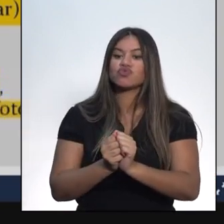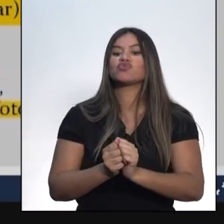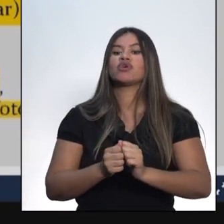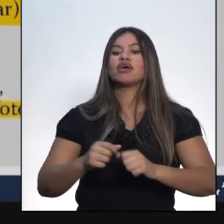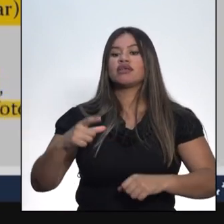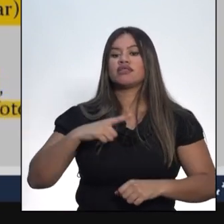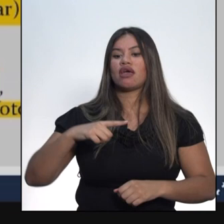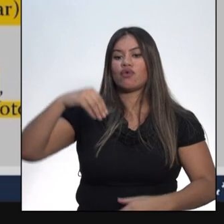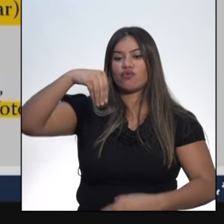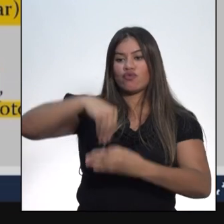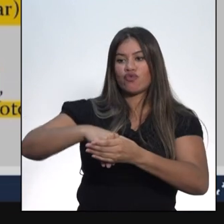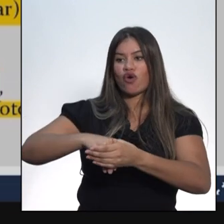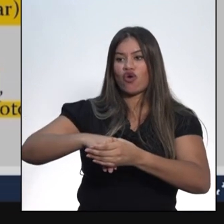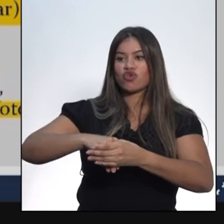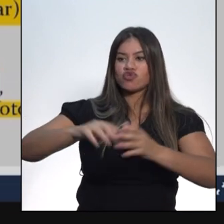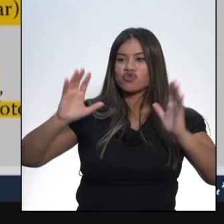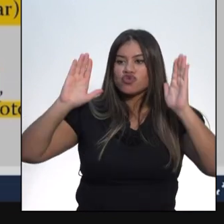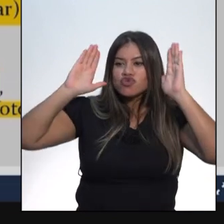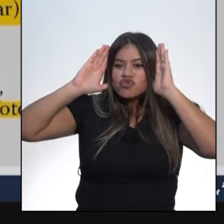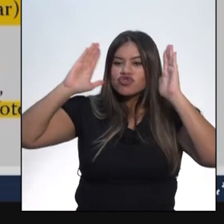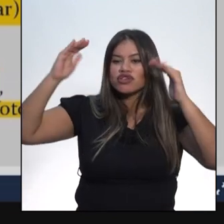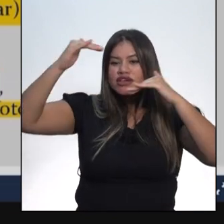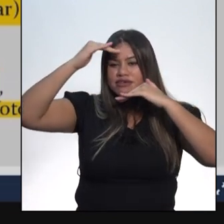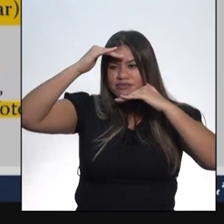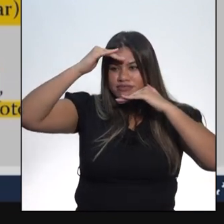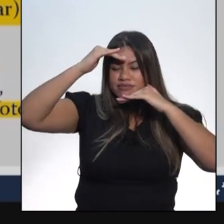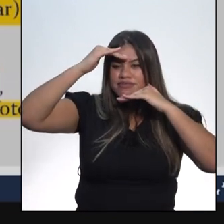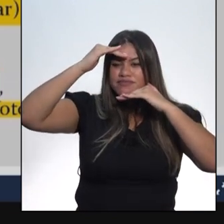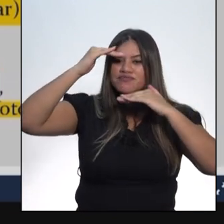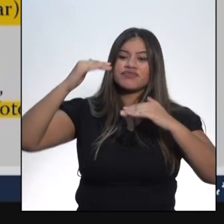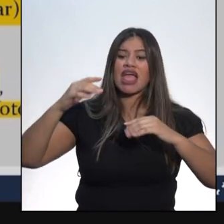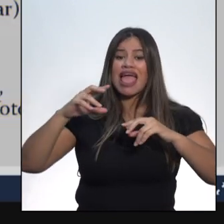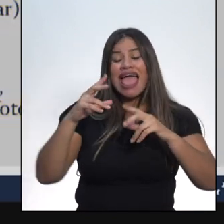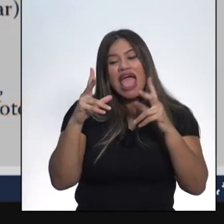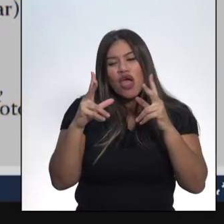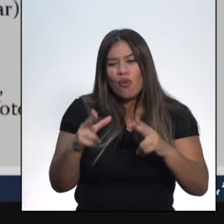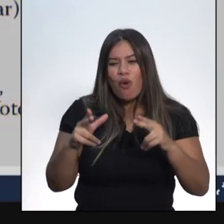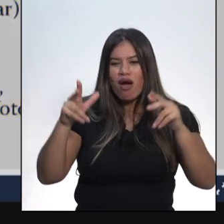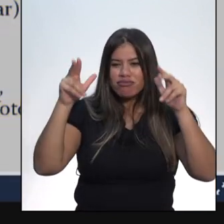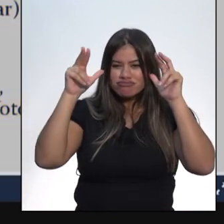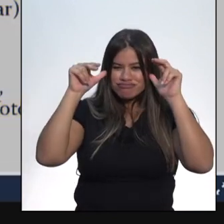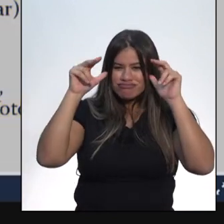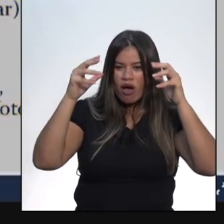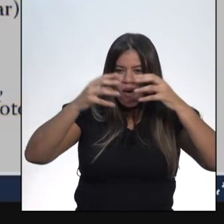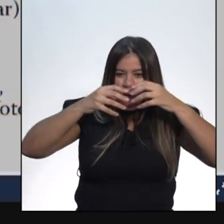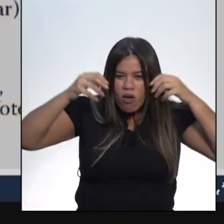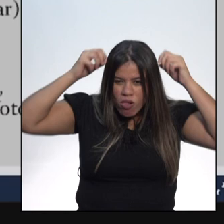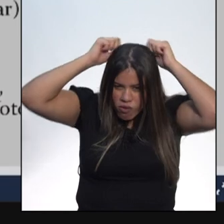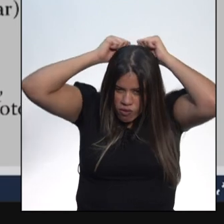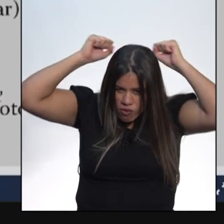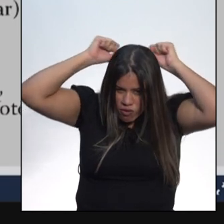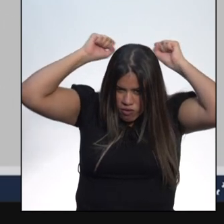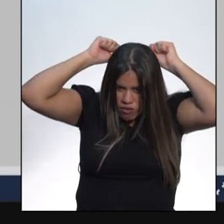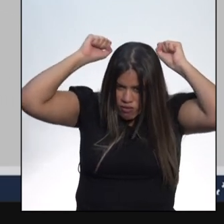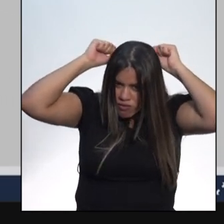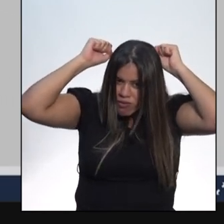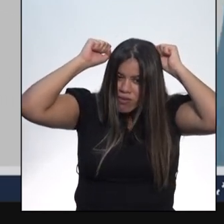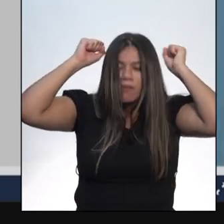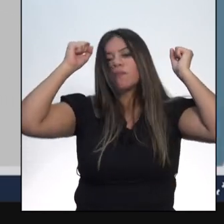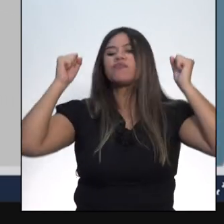cabresto. O cabresto é uma correia que tem uma armação feita especialmente para ser firmada na cabeça de um animal,